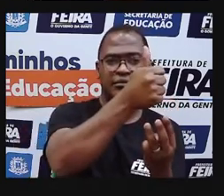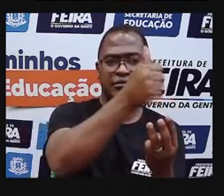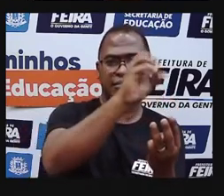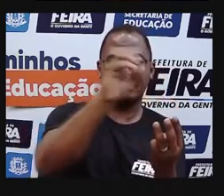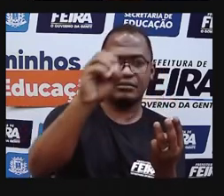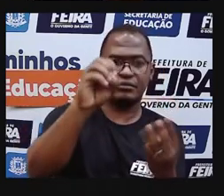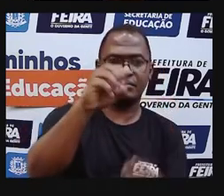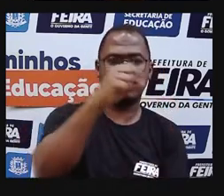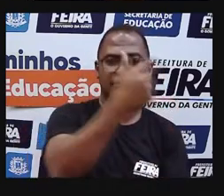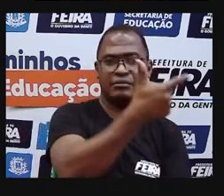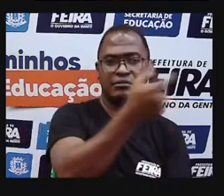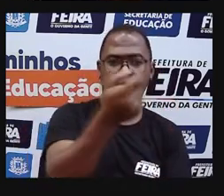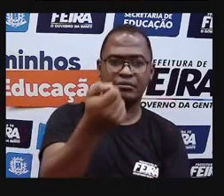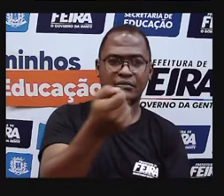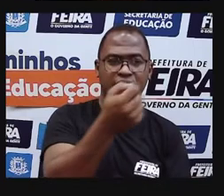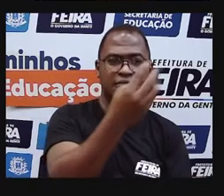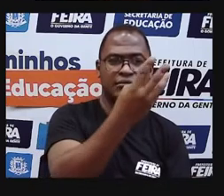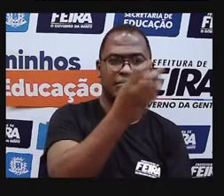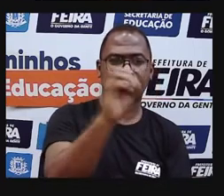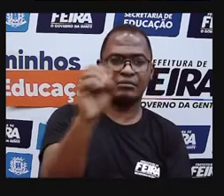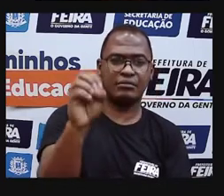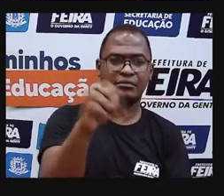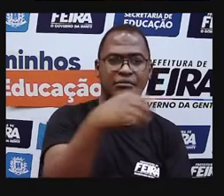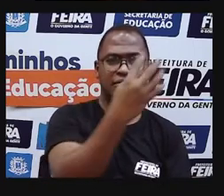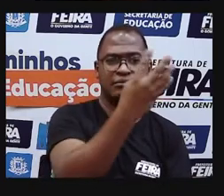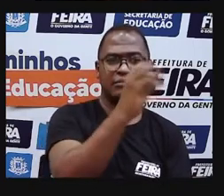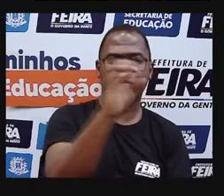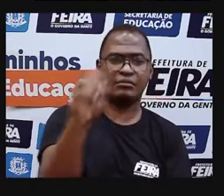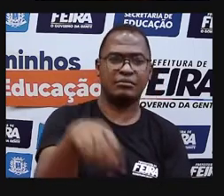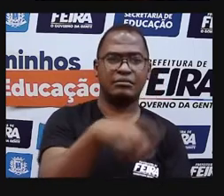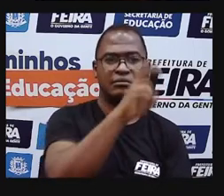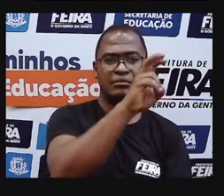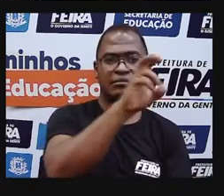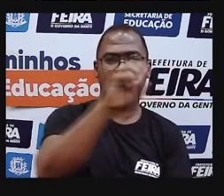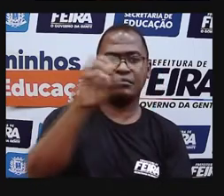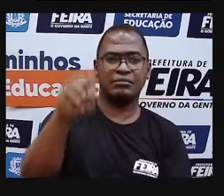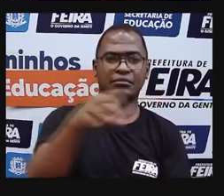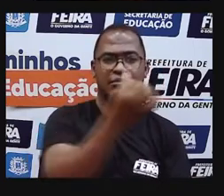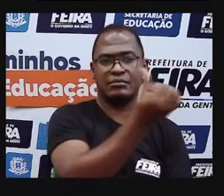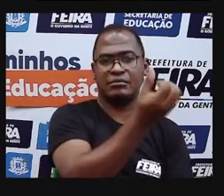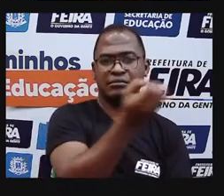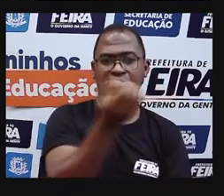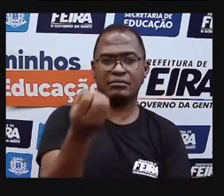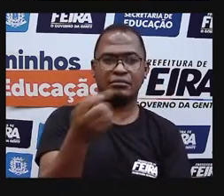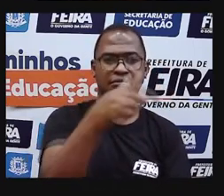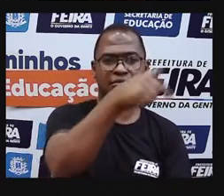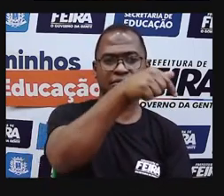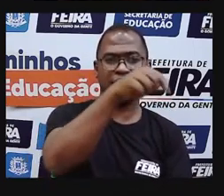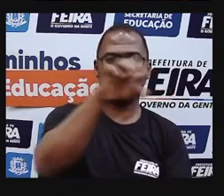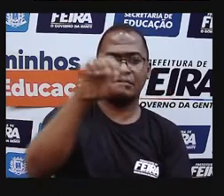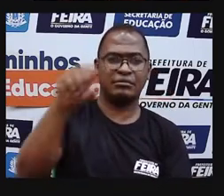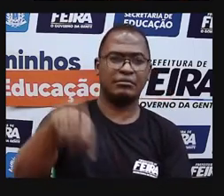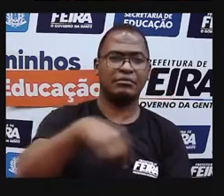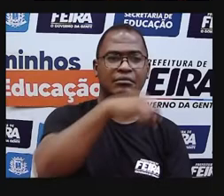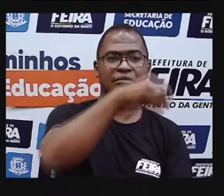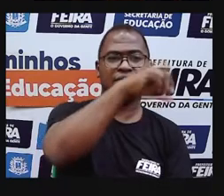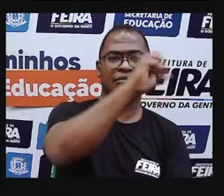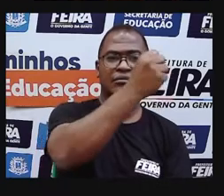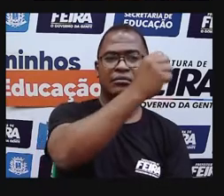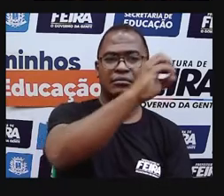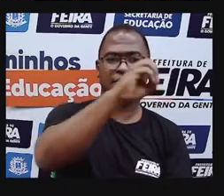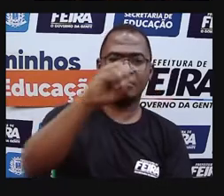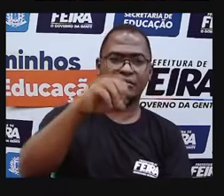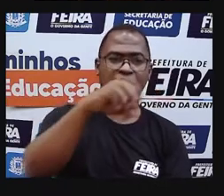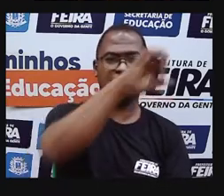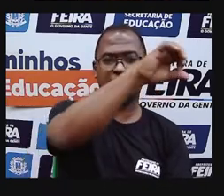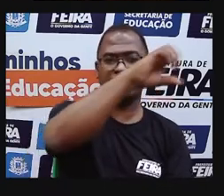100, 200, 300, 400, 500, 600, 700, 800, 900. Até aqui,